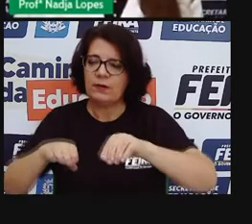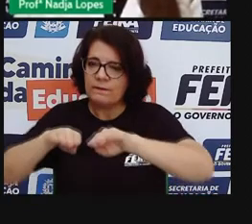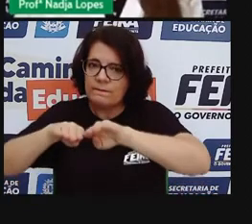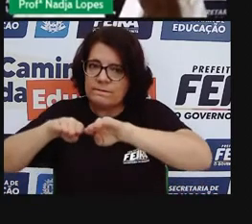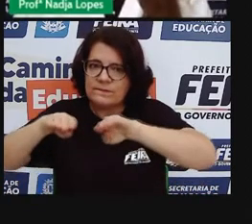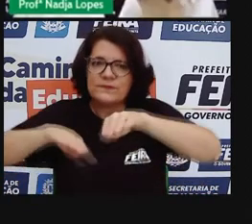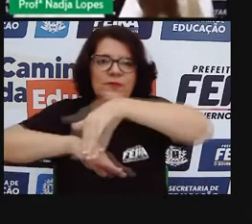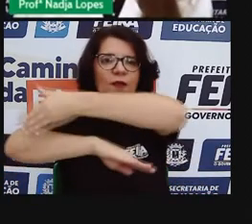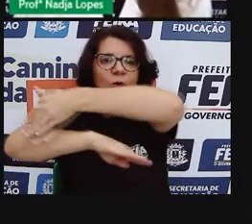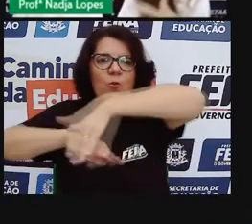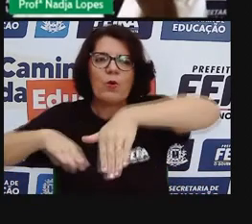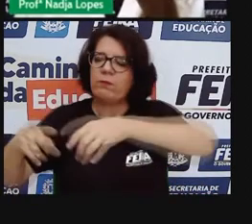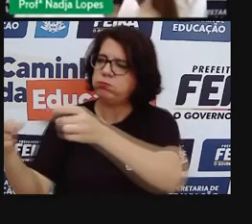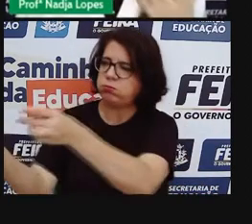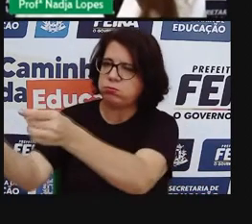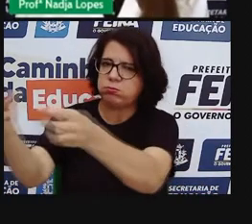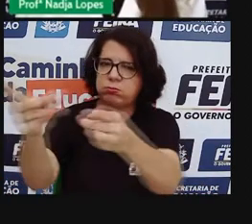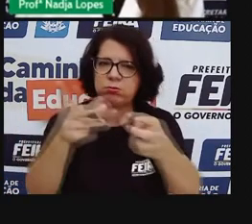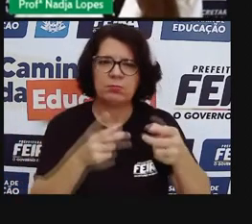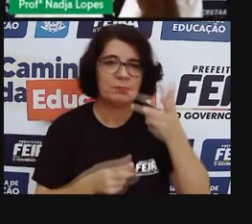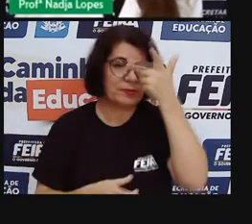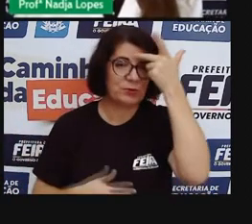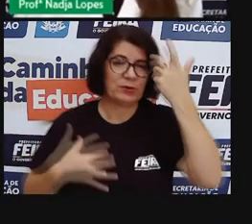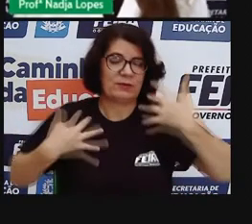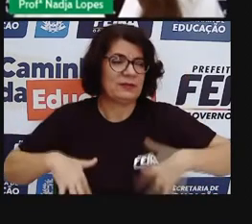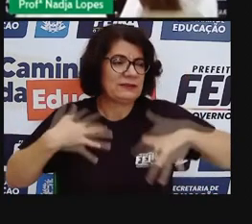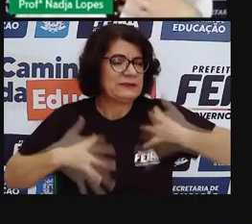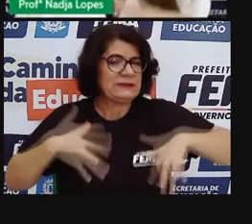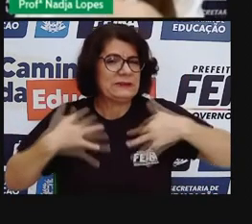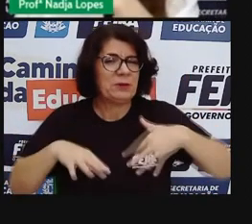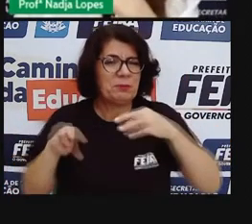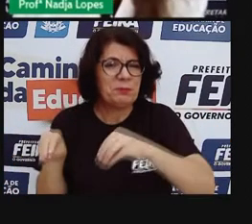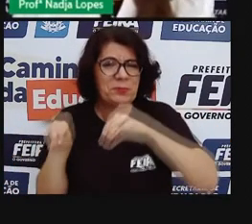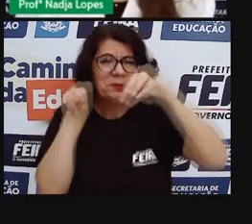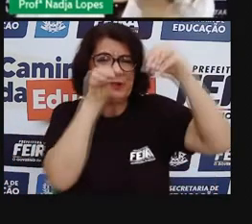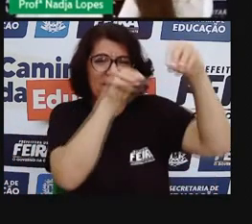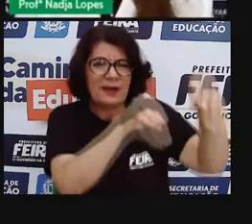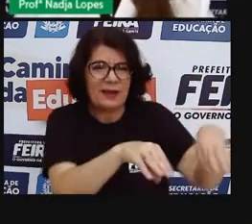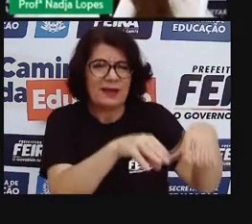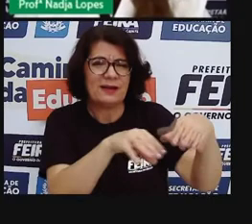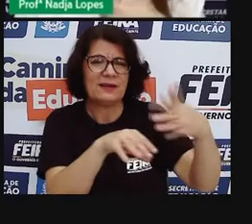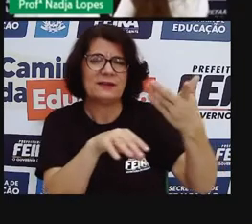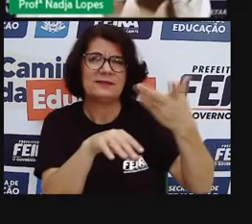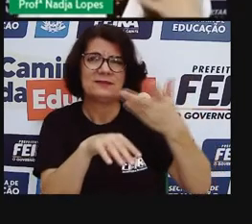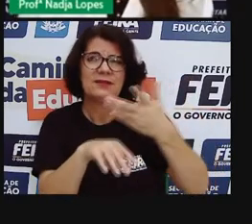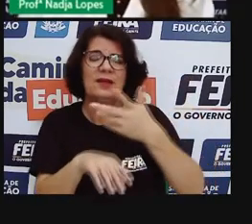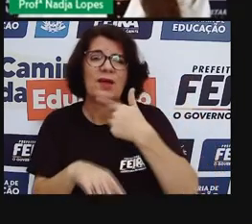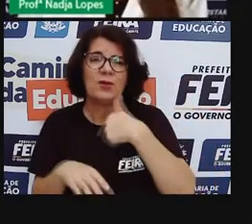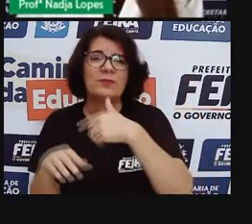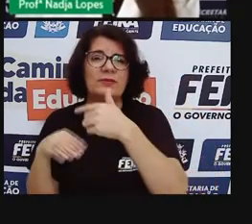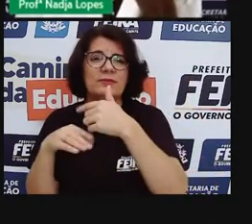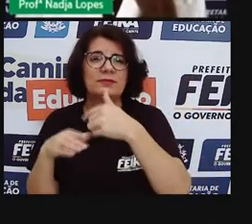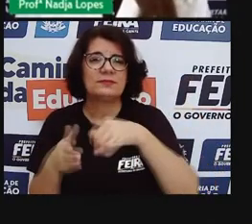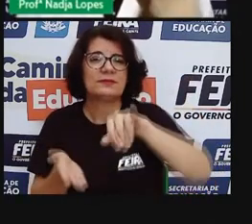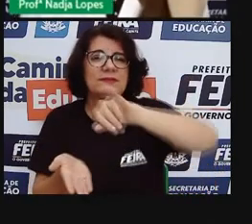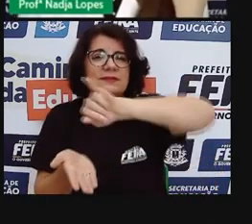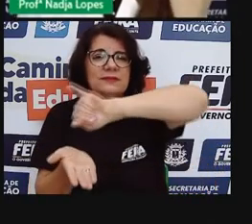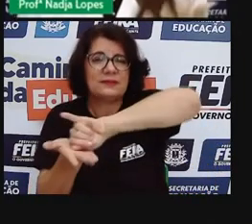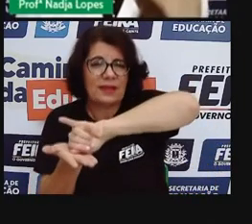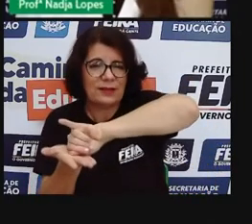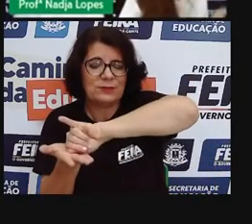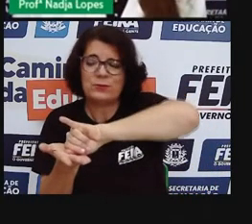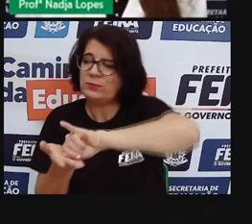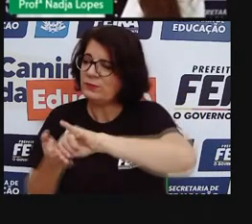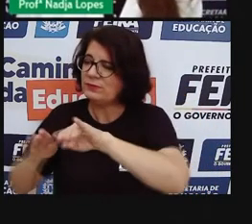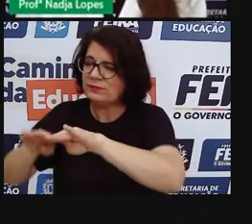alunos, né, a angústia, o medo de mudar de local, que trabalhavam ali naquela área do Lambi-Lambi, conhecido como Lambi-Lambi, que tiveram que